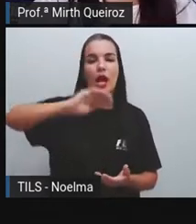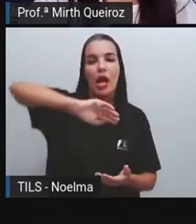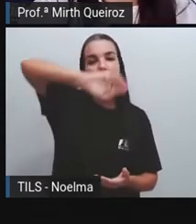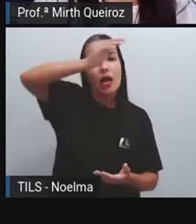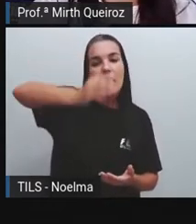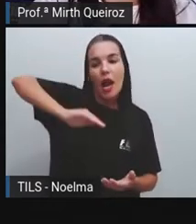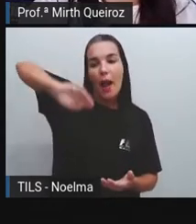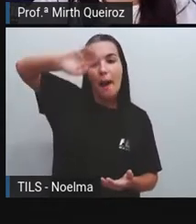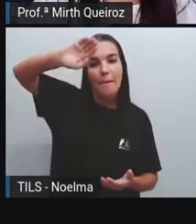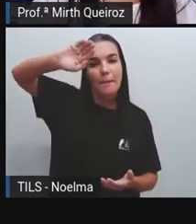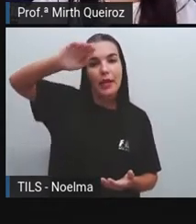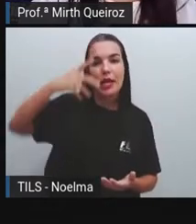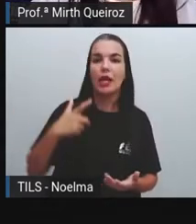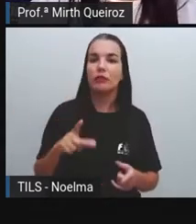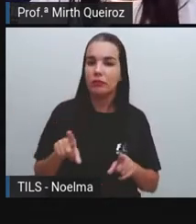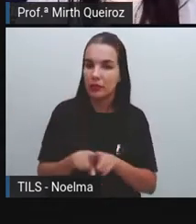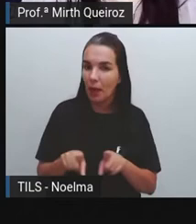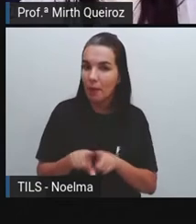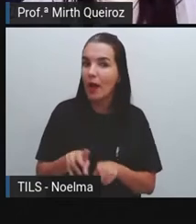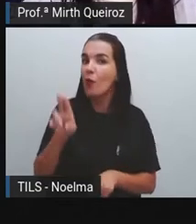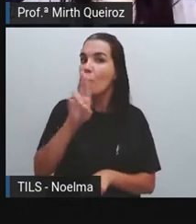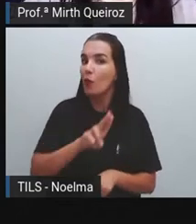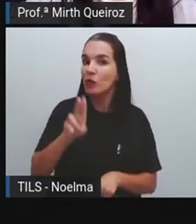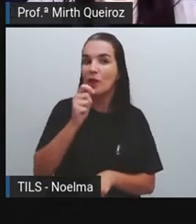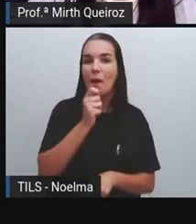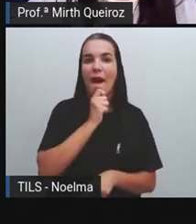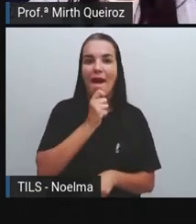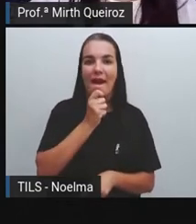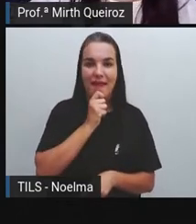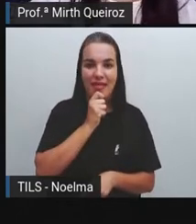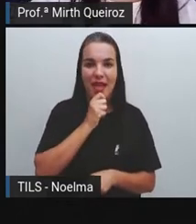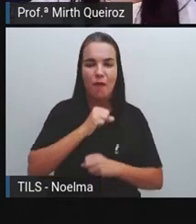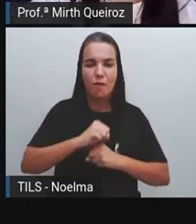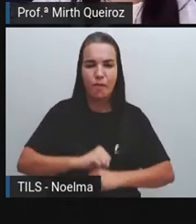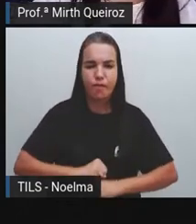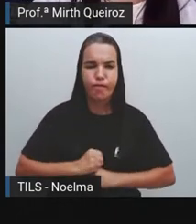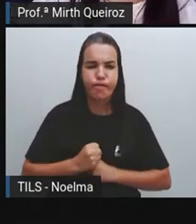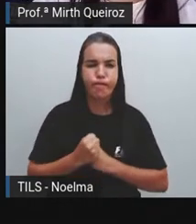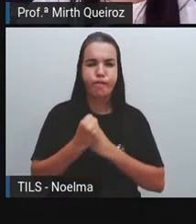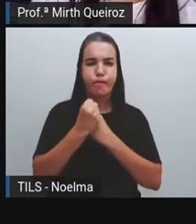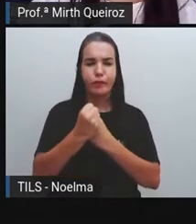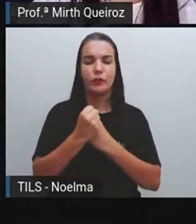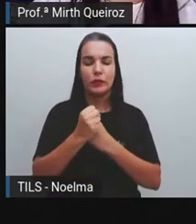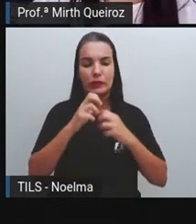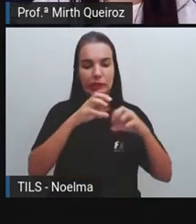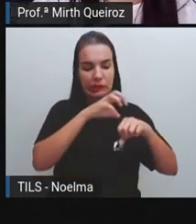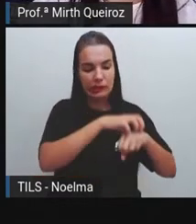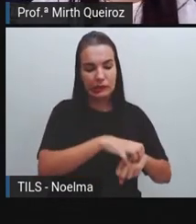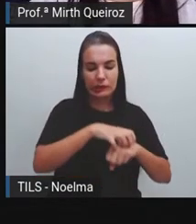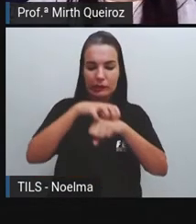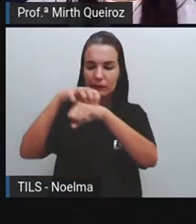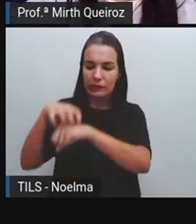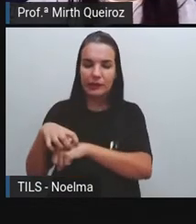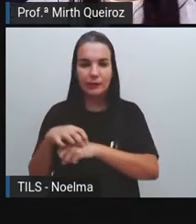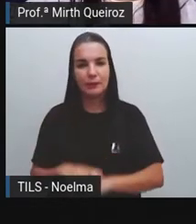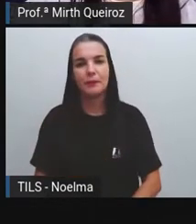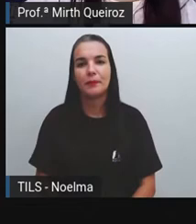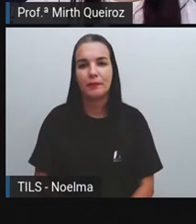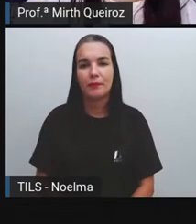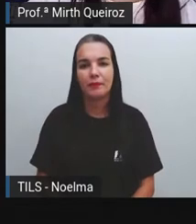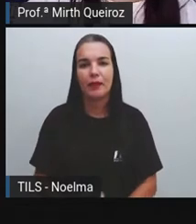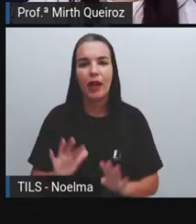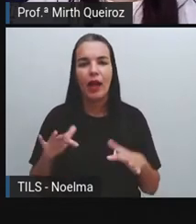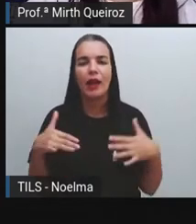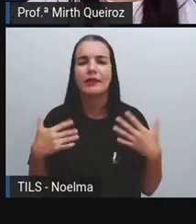e ainda são utilizados como força para mover os transportes. Ainda lá